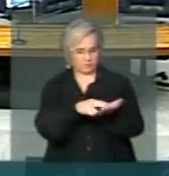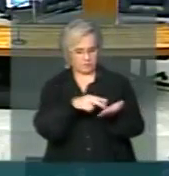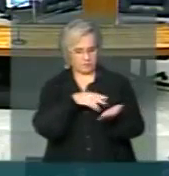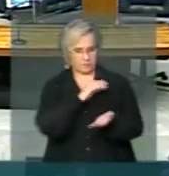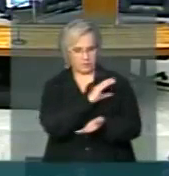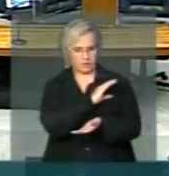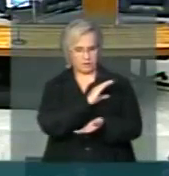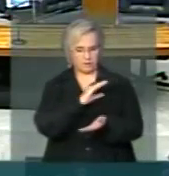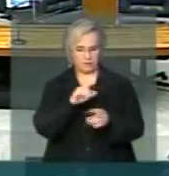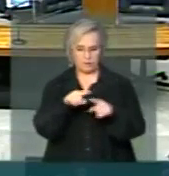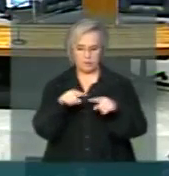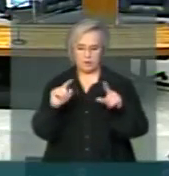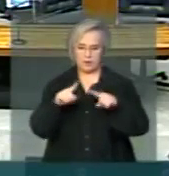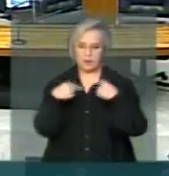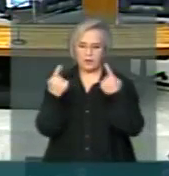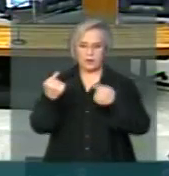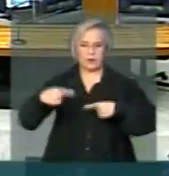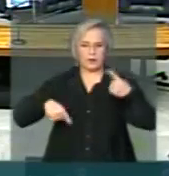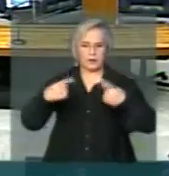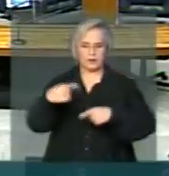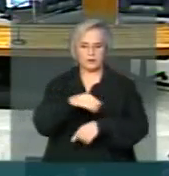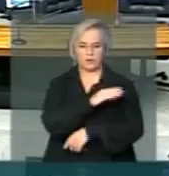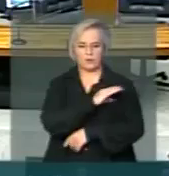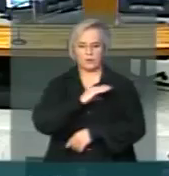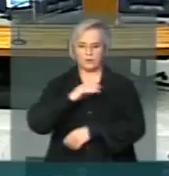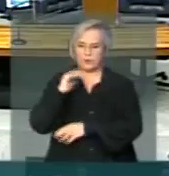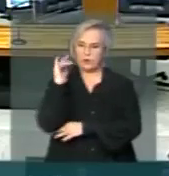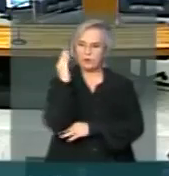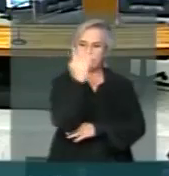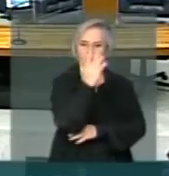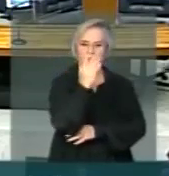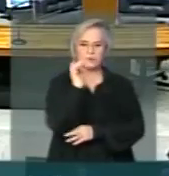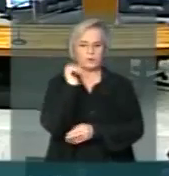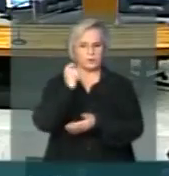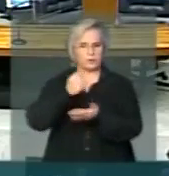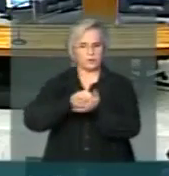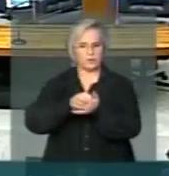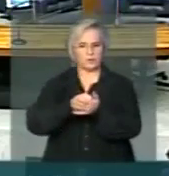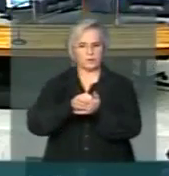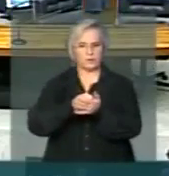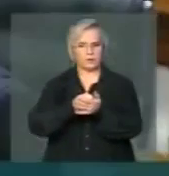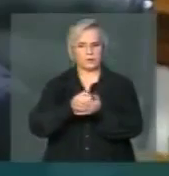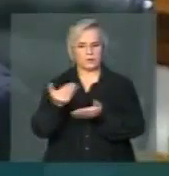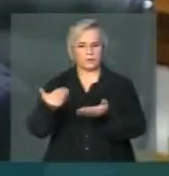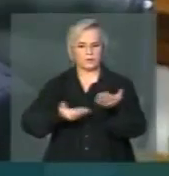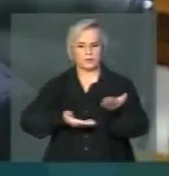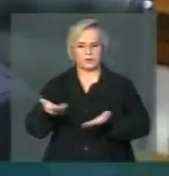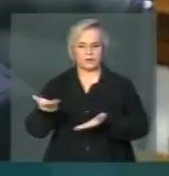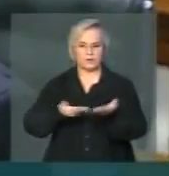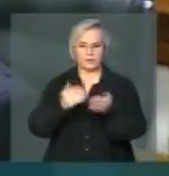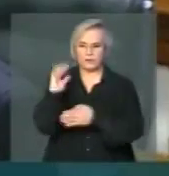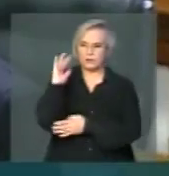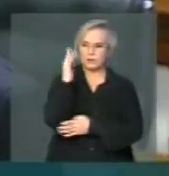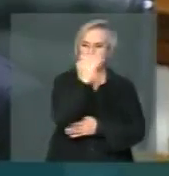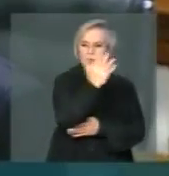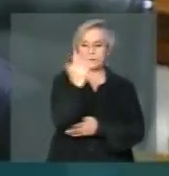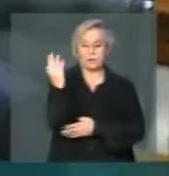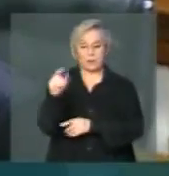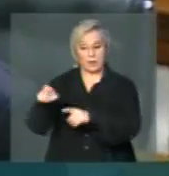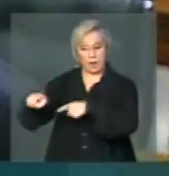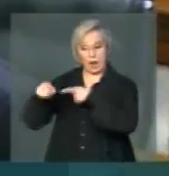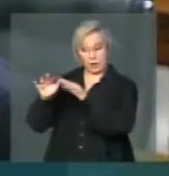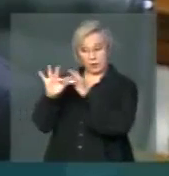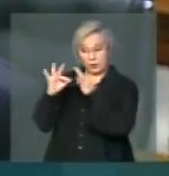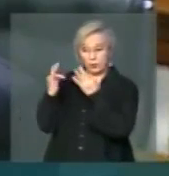sobre o pagamento de serviços ambientais instituídos pelo Código Florestal. Um grande avanço para a agricultura familiar, sem